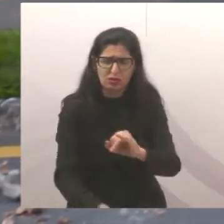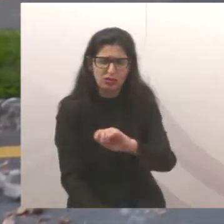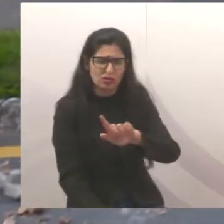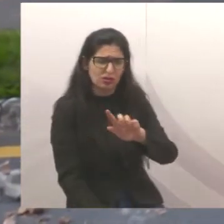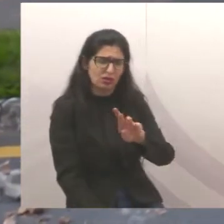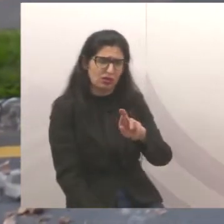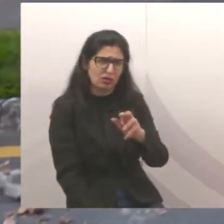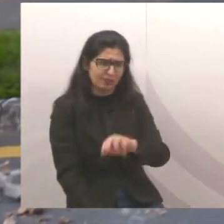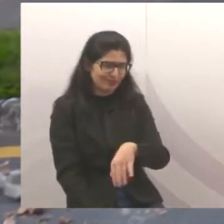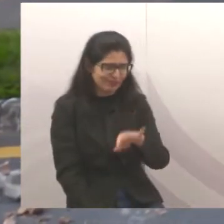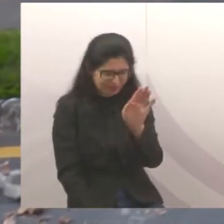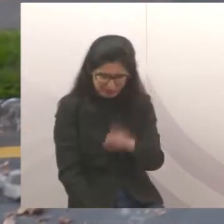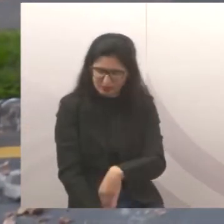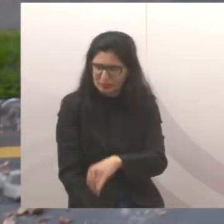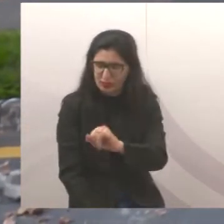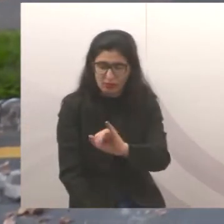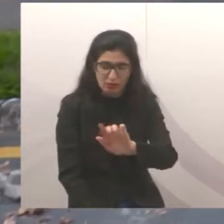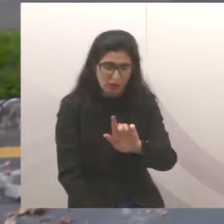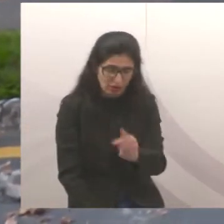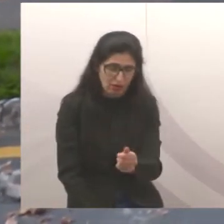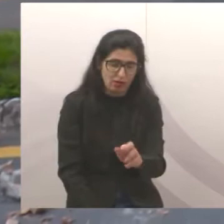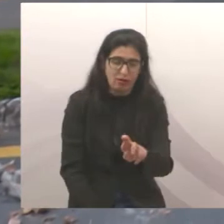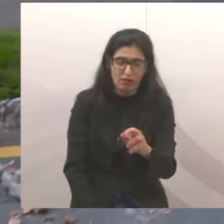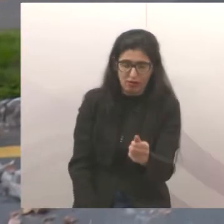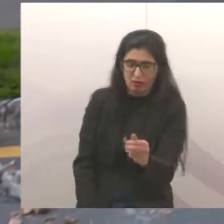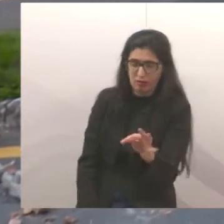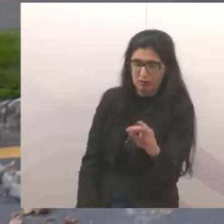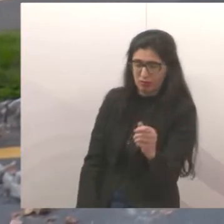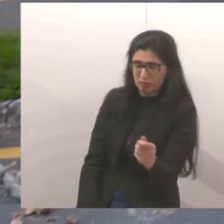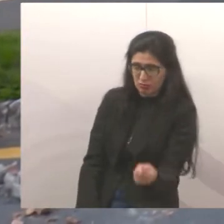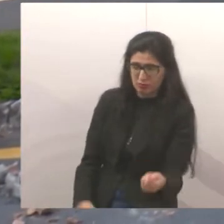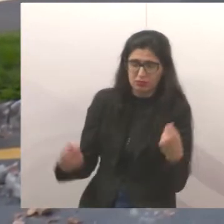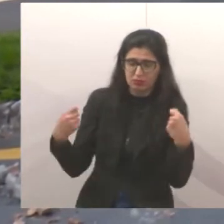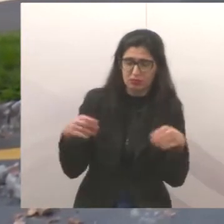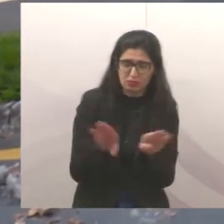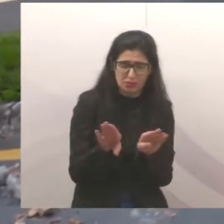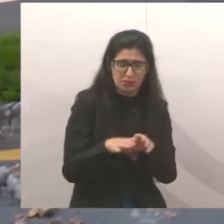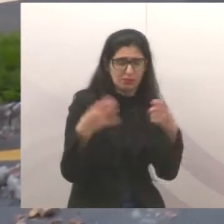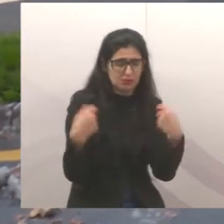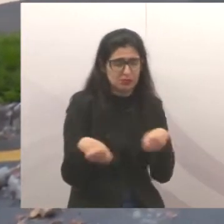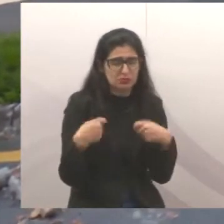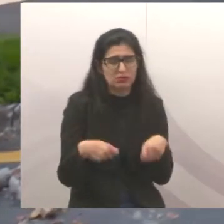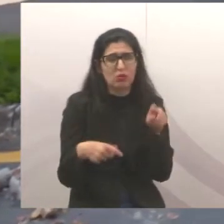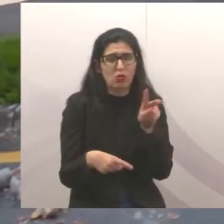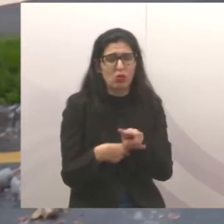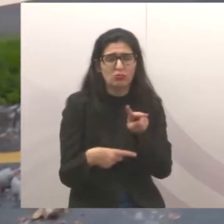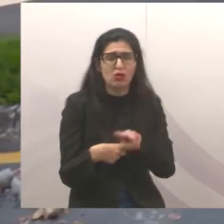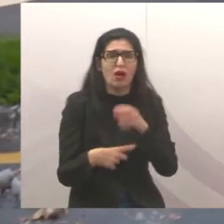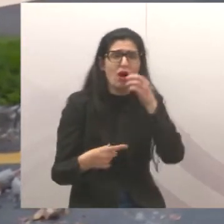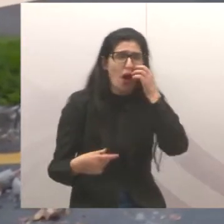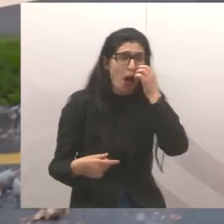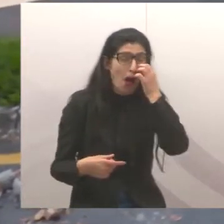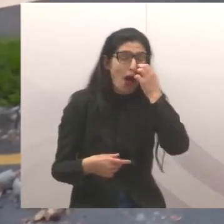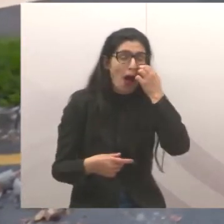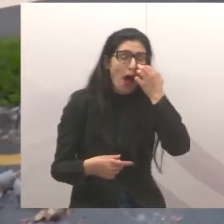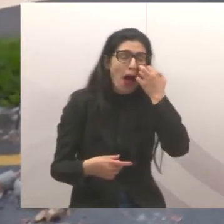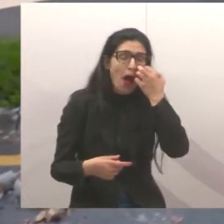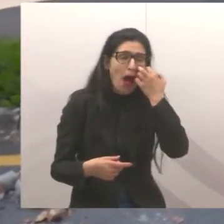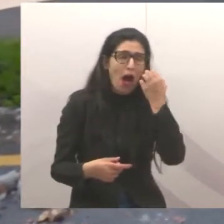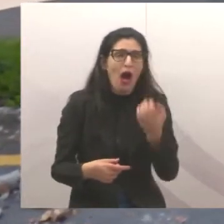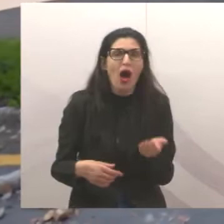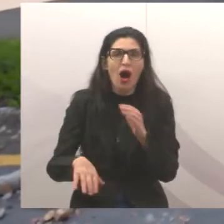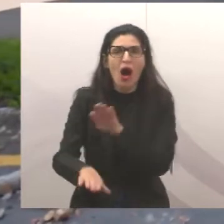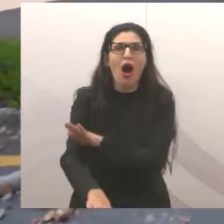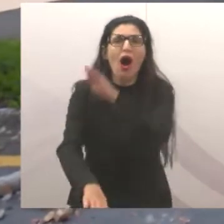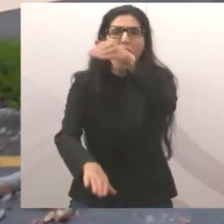está preocupado porque é o seguinte, não está liberado aqui, tem que dar essa volta para o 1º de maio e pode ocorrer outro incidente aqui na